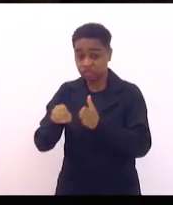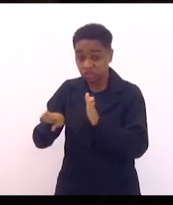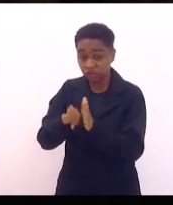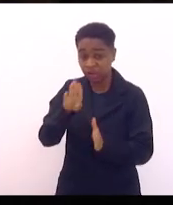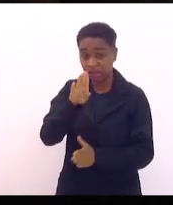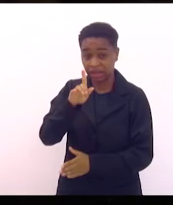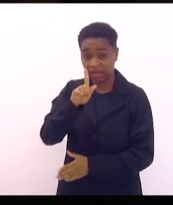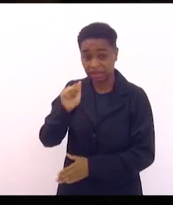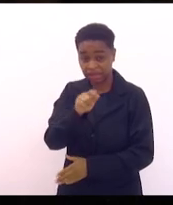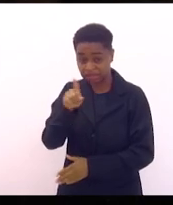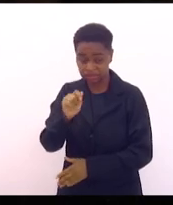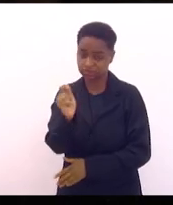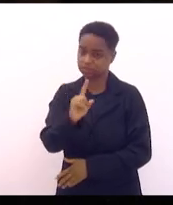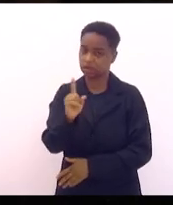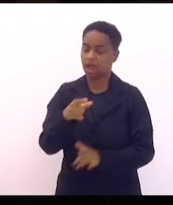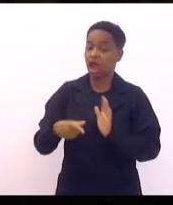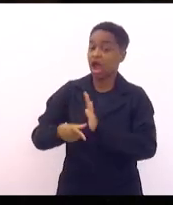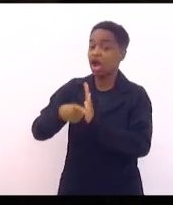assassinada no meio do caminho.